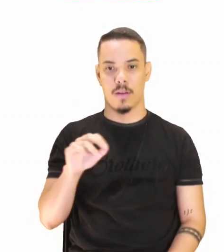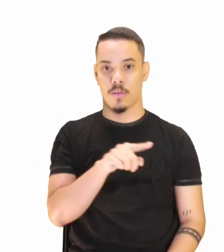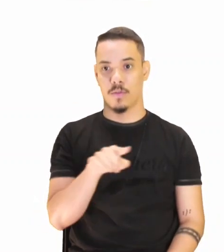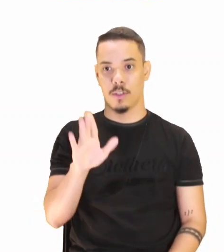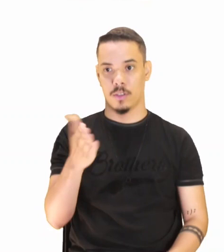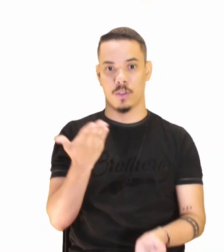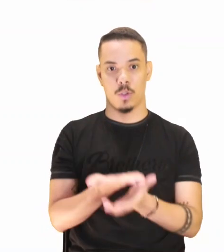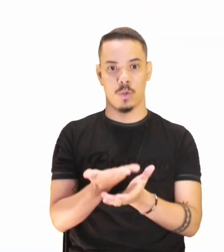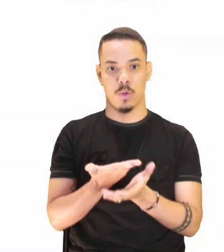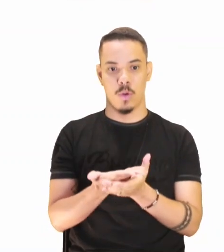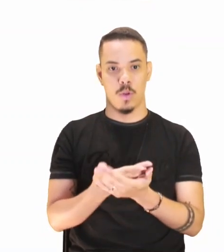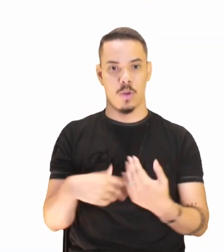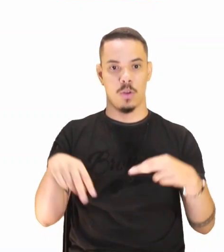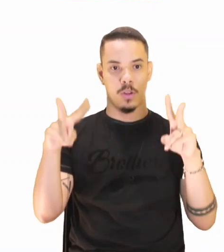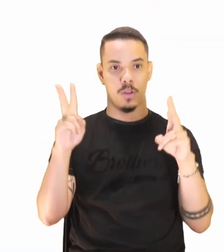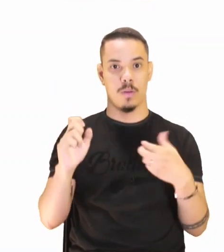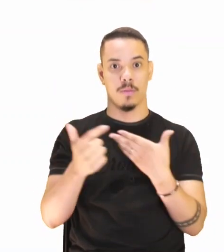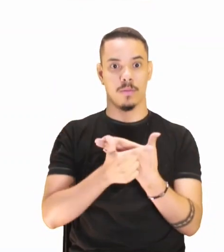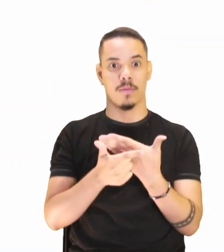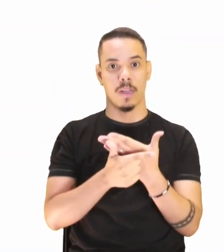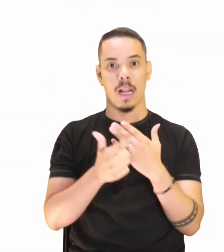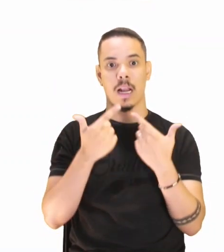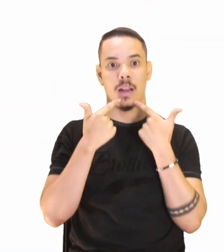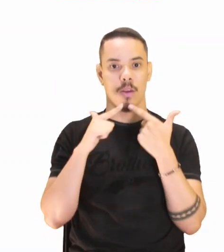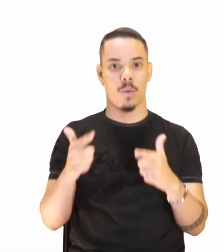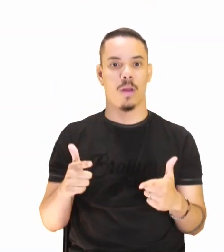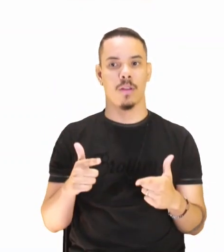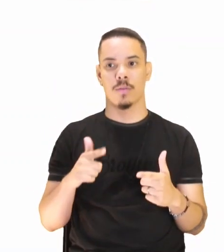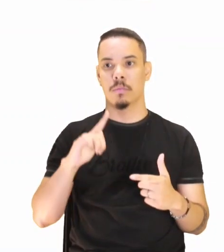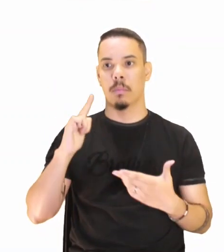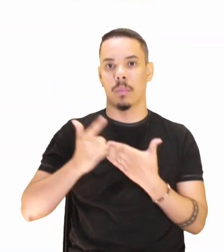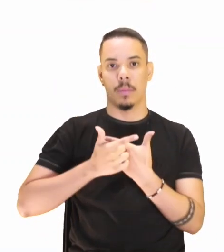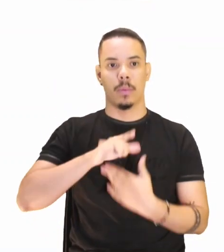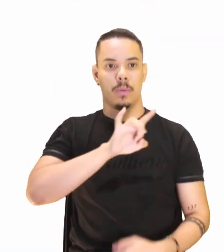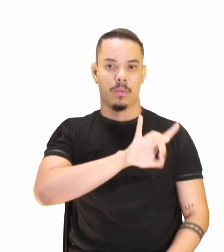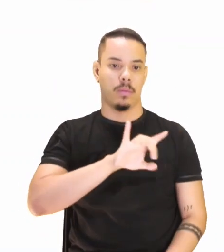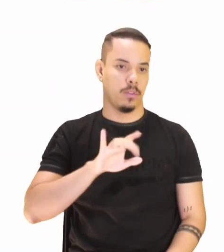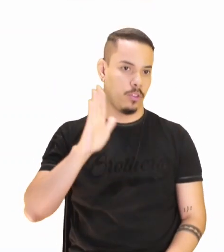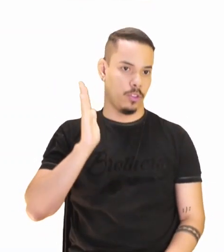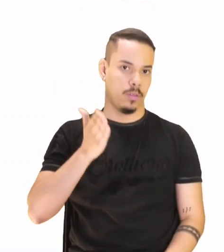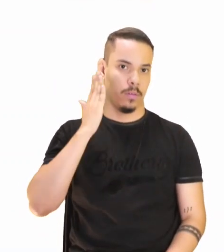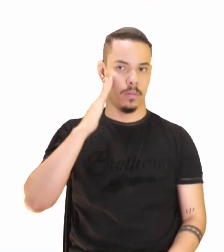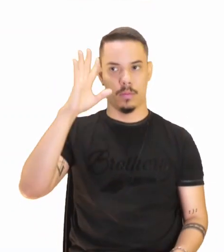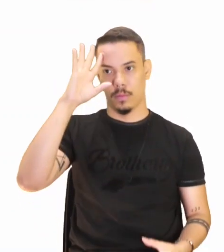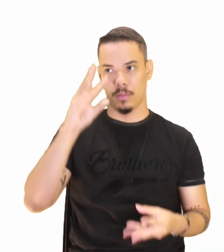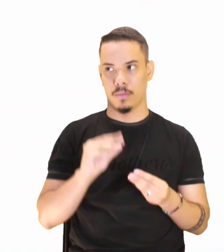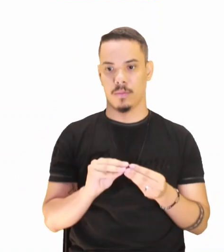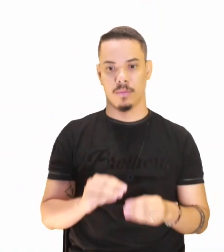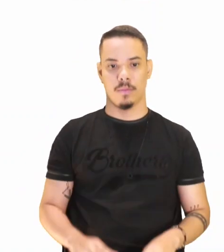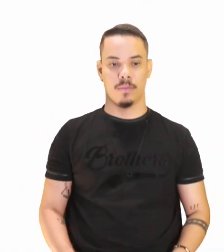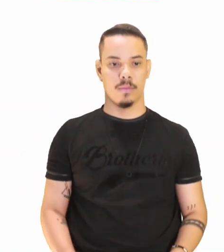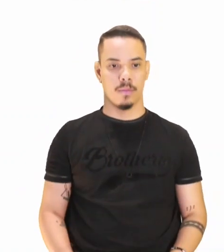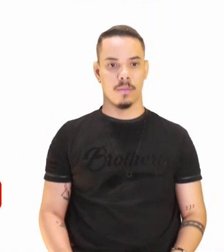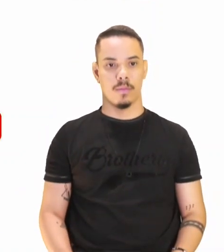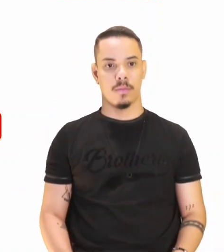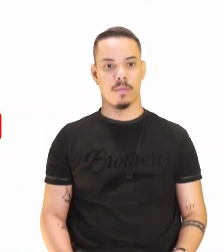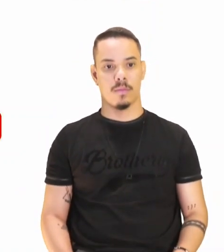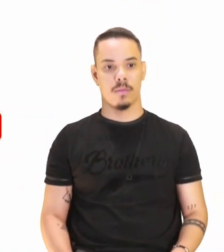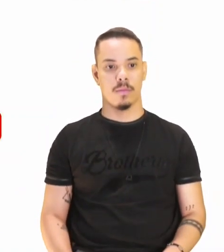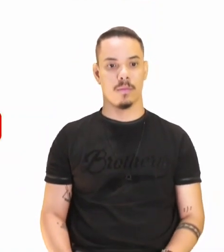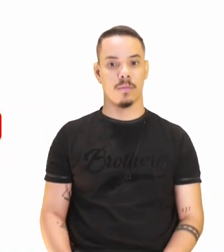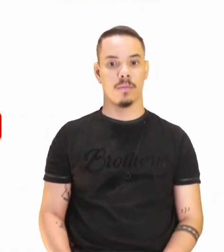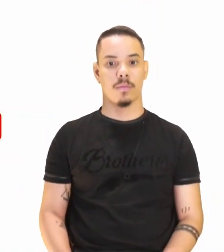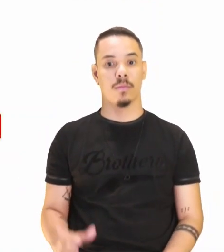gente, funções da linguagem. Qual é a função, né? Então, aqui, pelo que você já sabe,